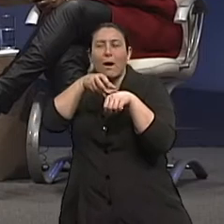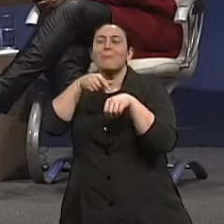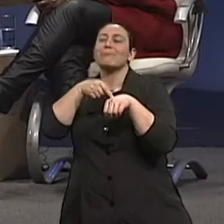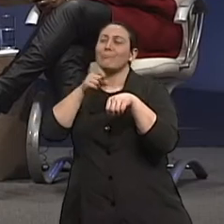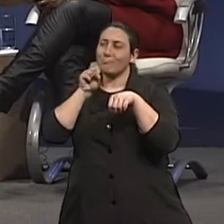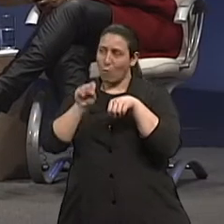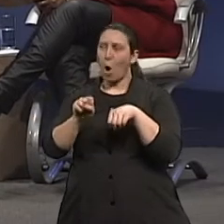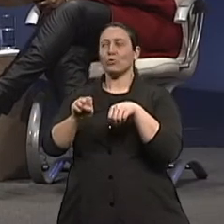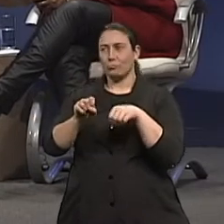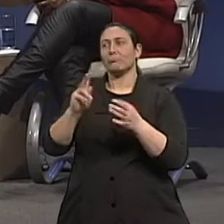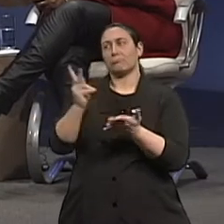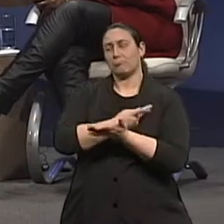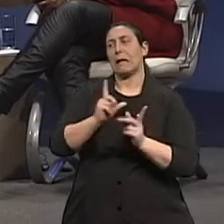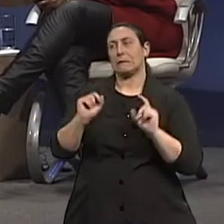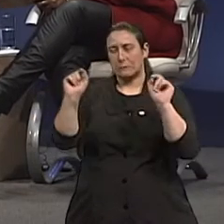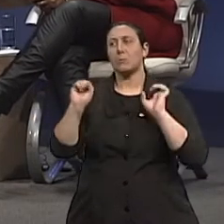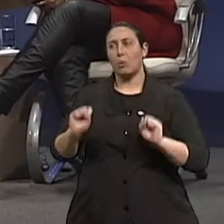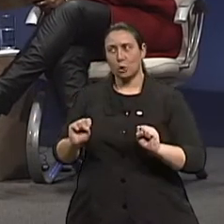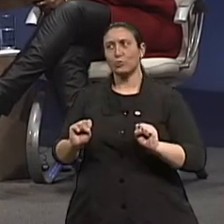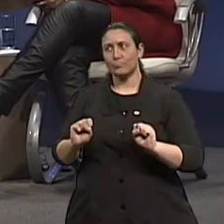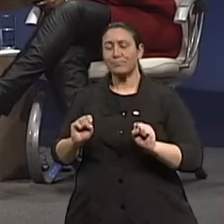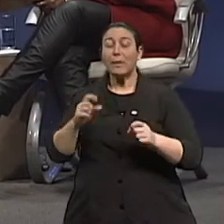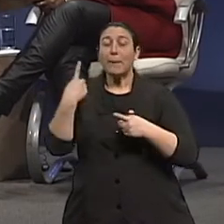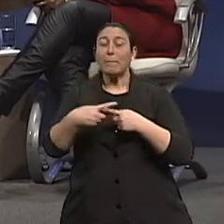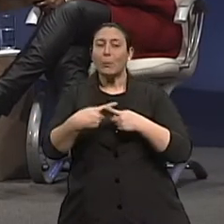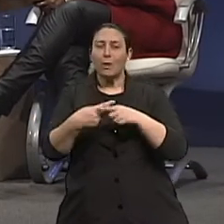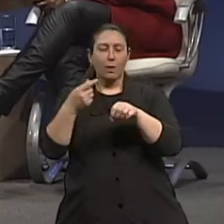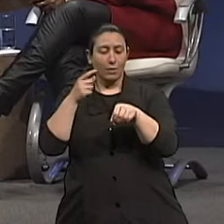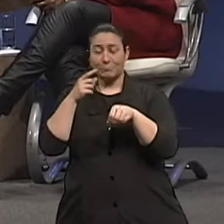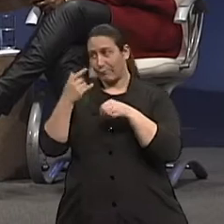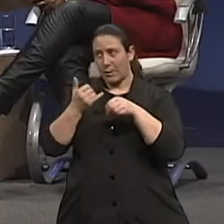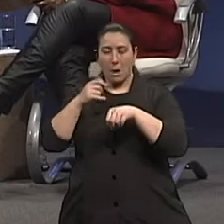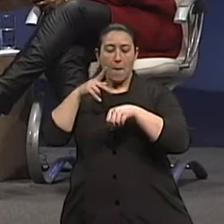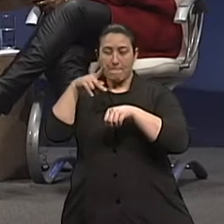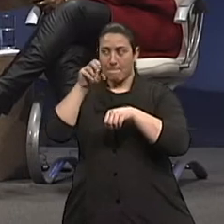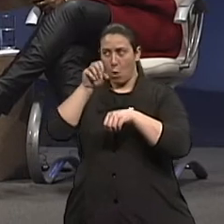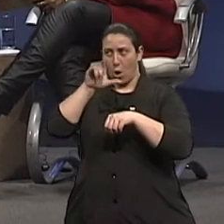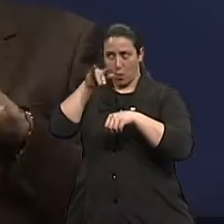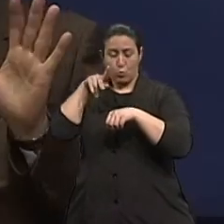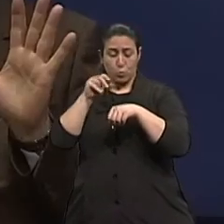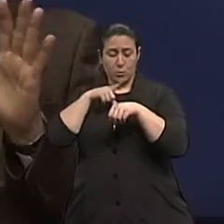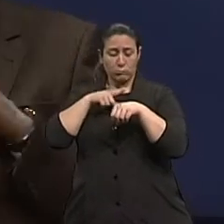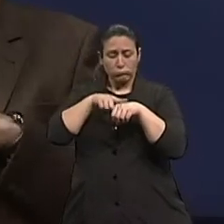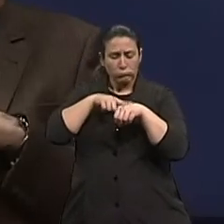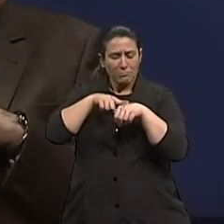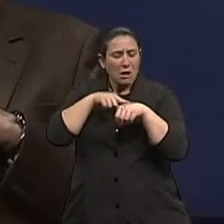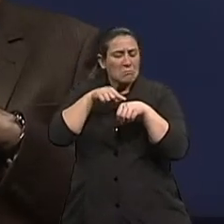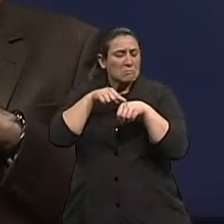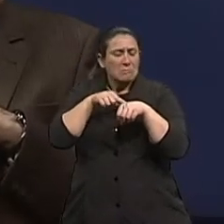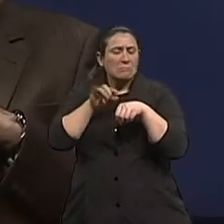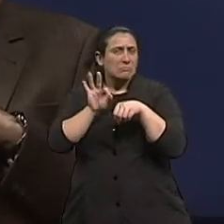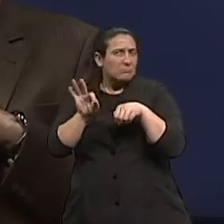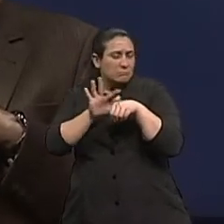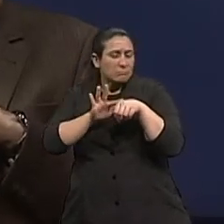ser retirados? Não obrigatoriamente. Não obrigatoriamente, Os pólipos que nitidamente são inflamatórios, por exemplo, esses podem ficar ali,